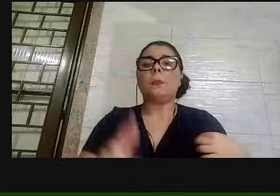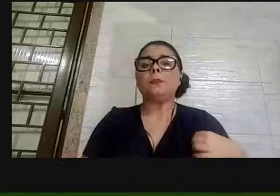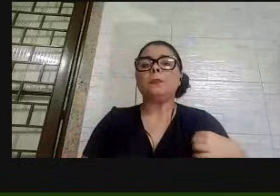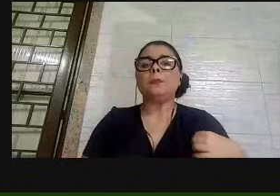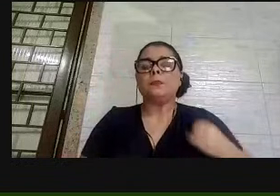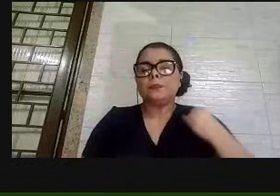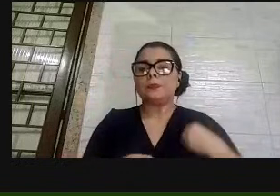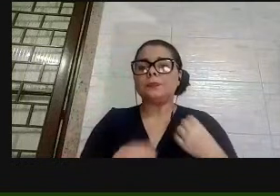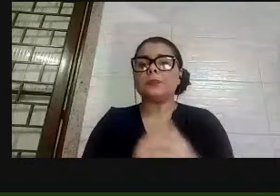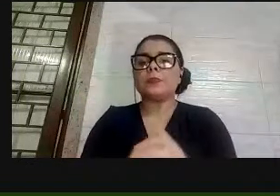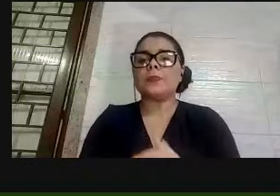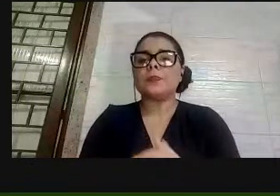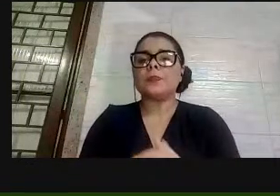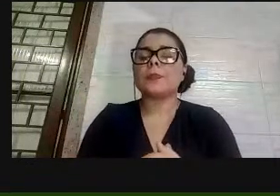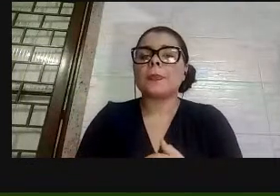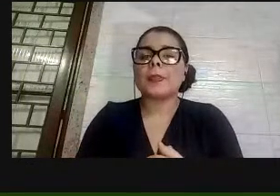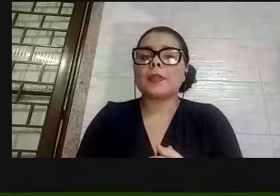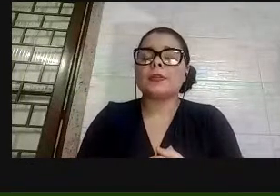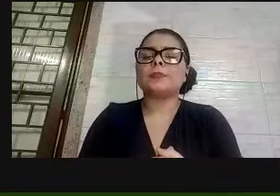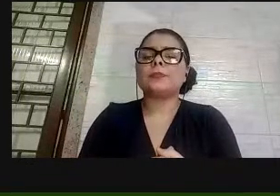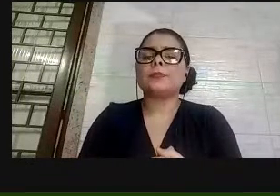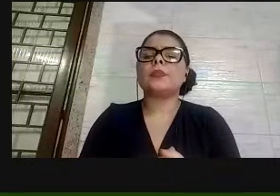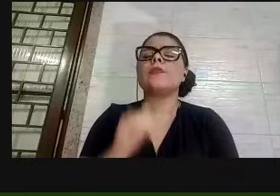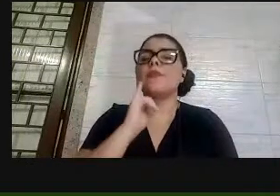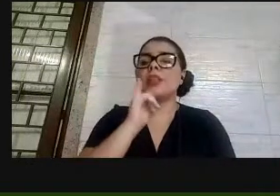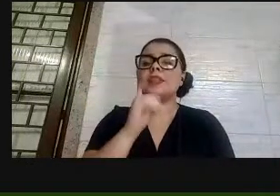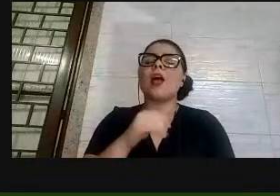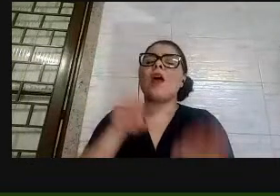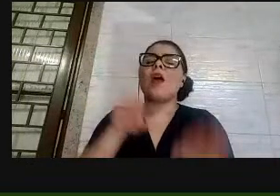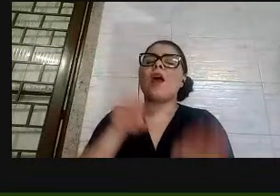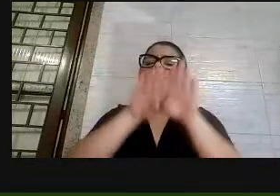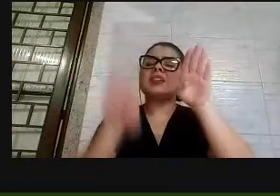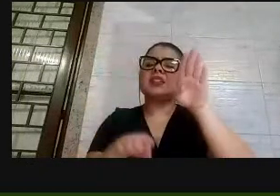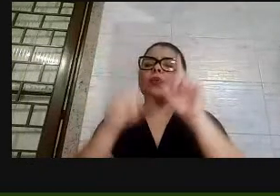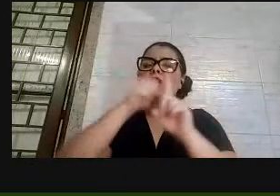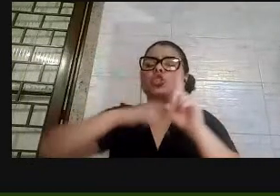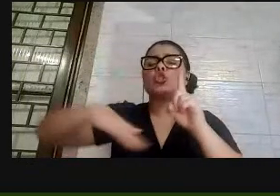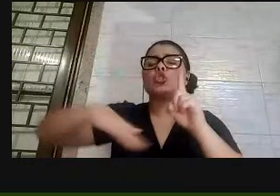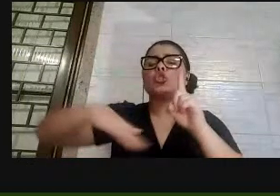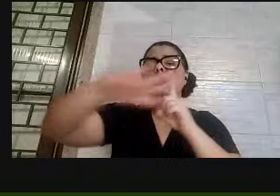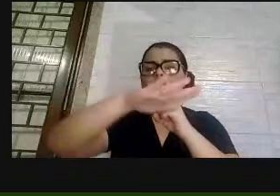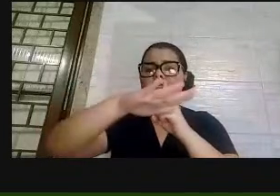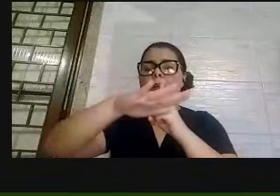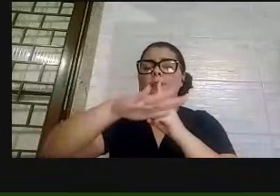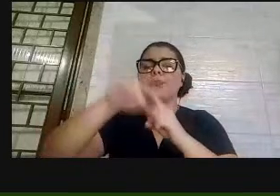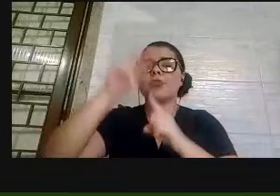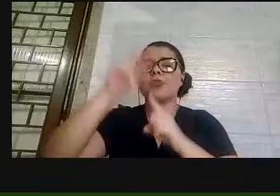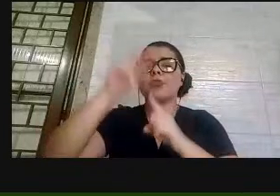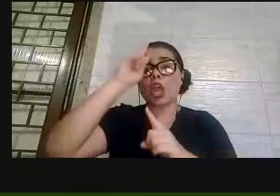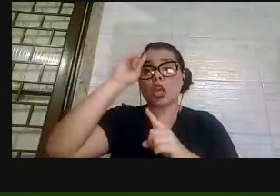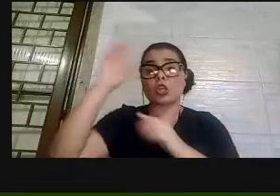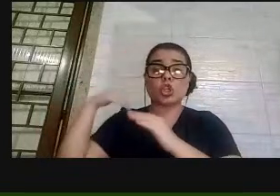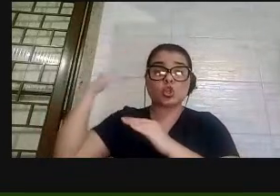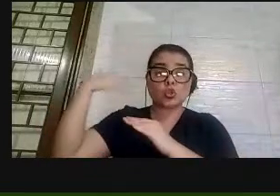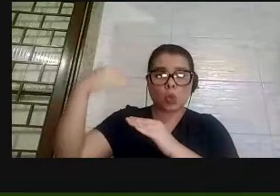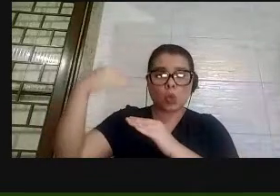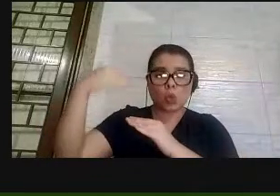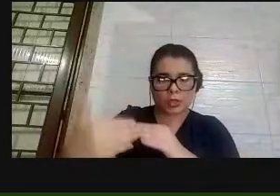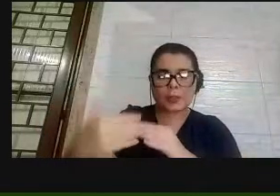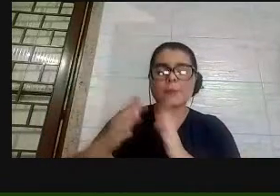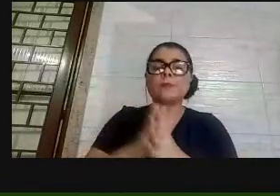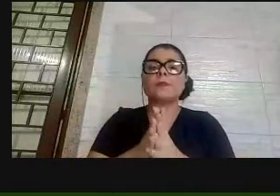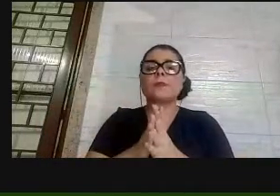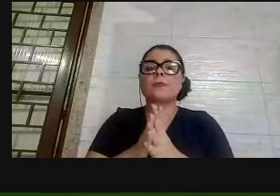uma perguntinha em boxe, que diz assim, a desigualdade social é histórica, como falou o professor Helder.